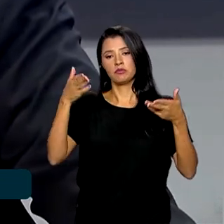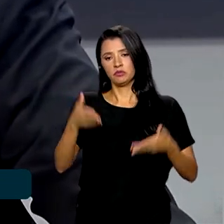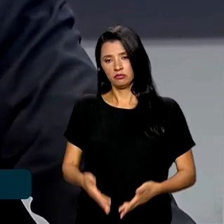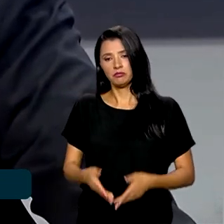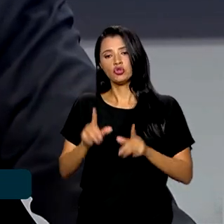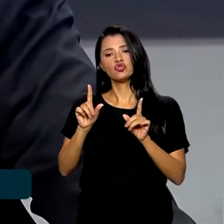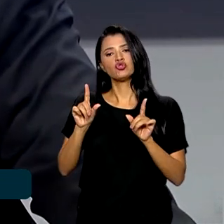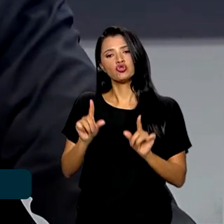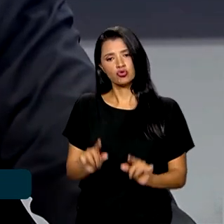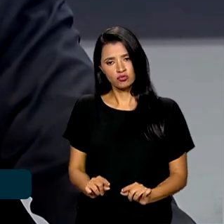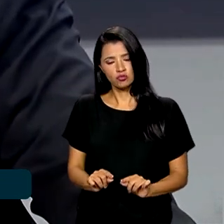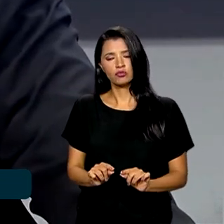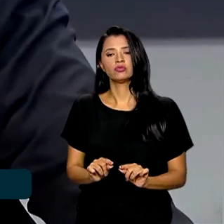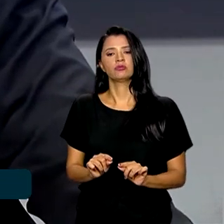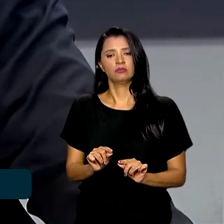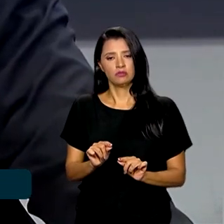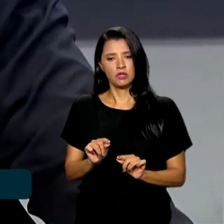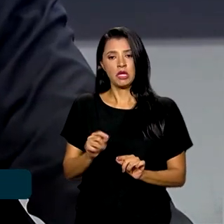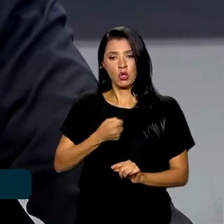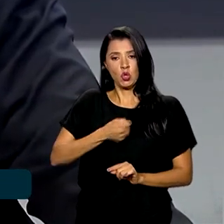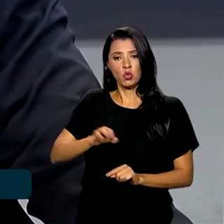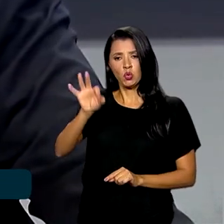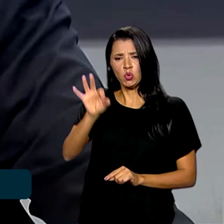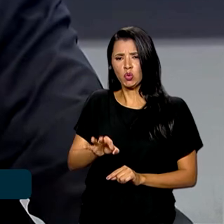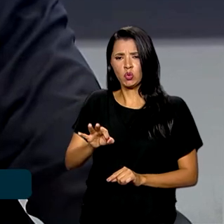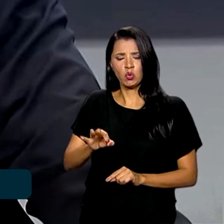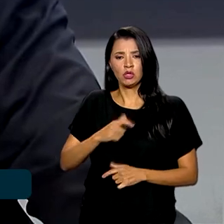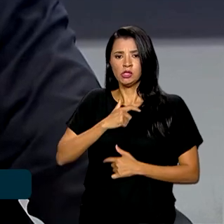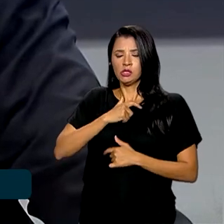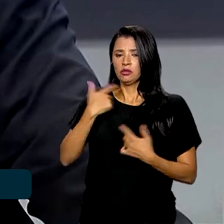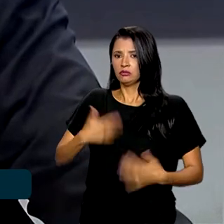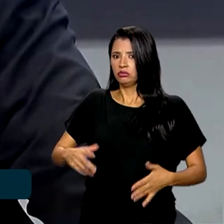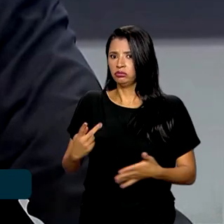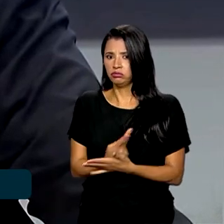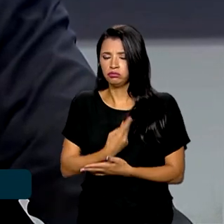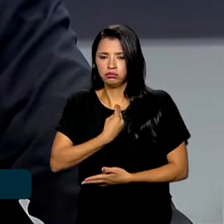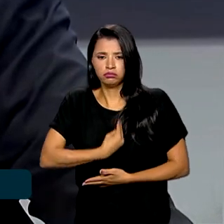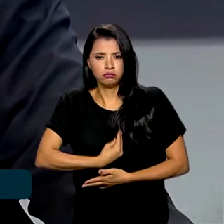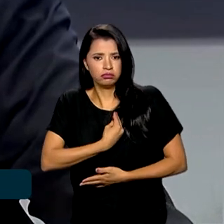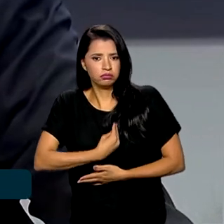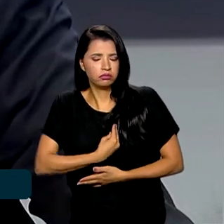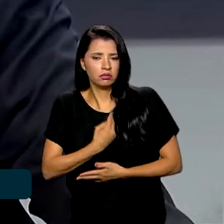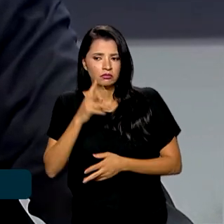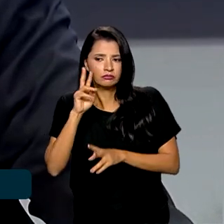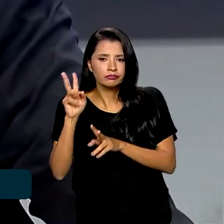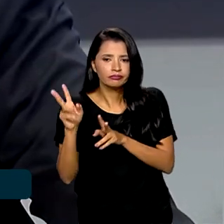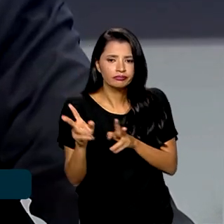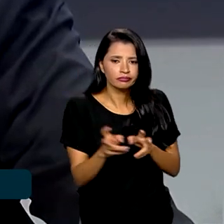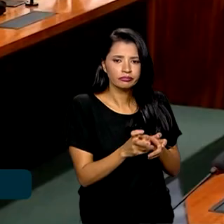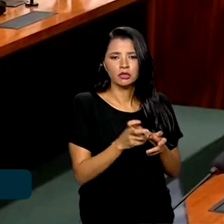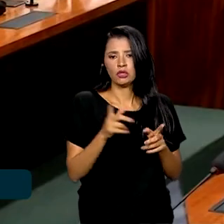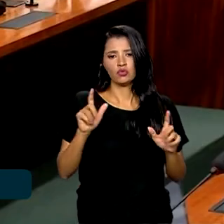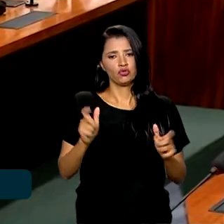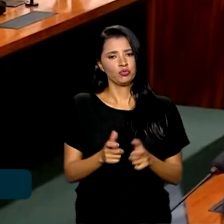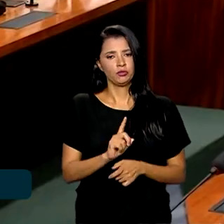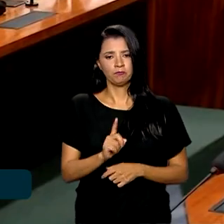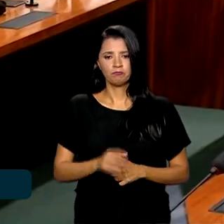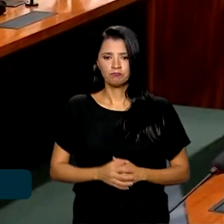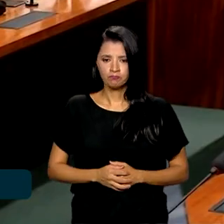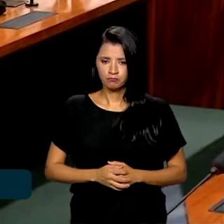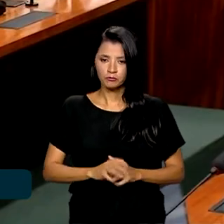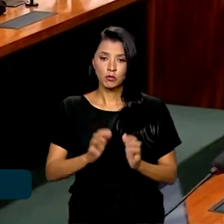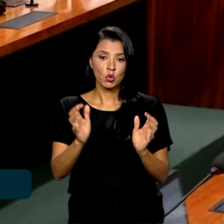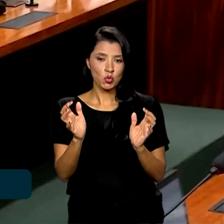esses índices sufocantes que nós temos vivenciado, nós temos enxergado e que não reduzem. O grupo